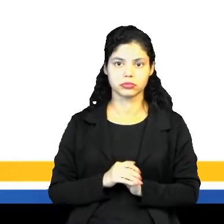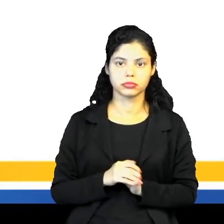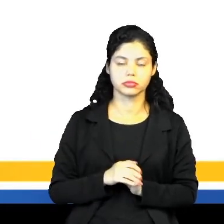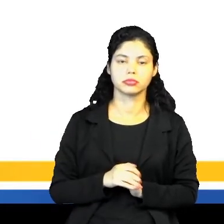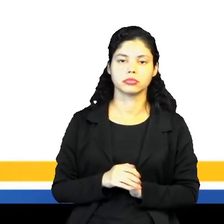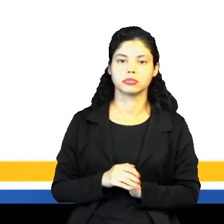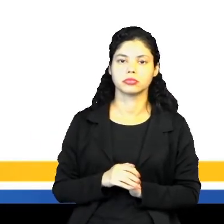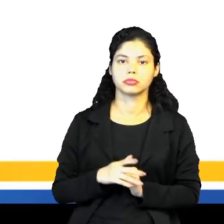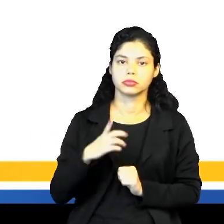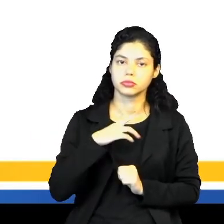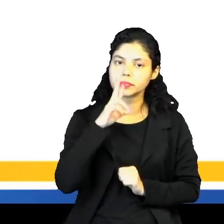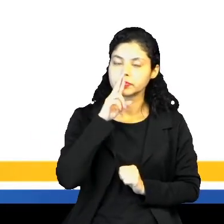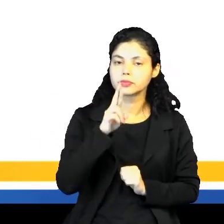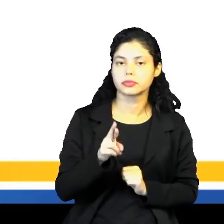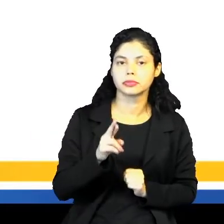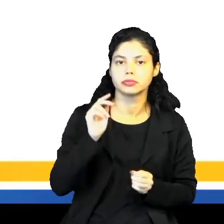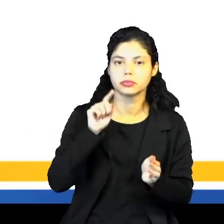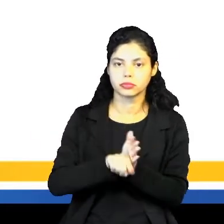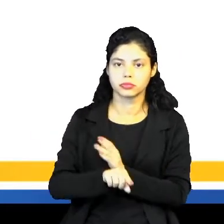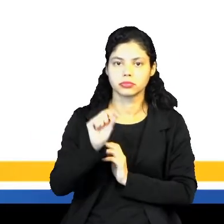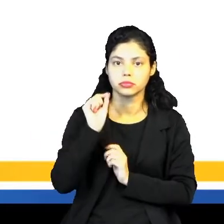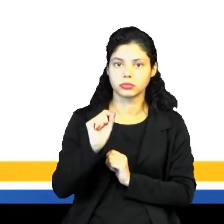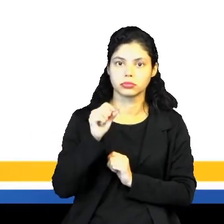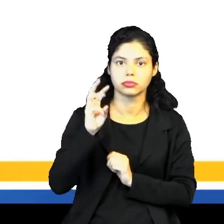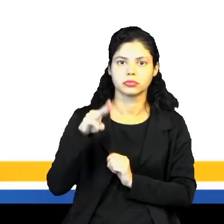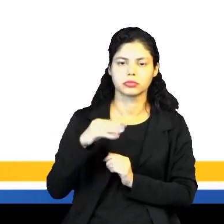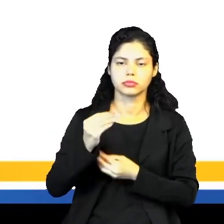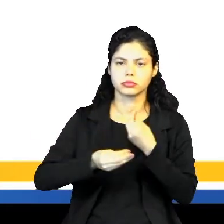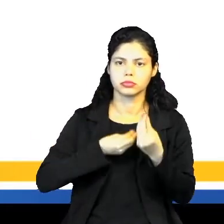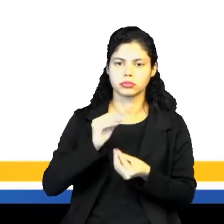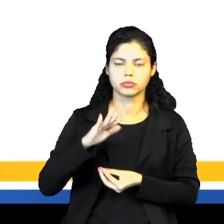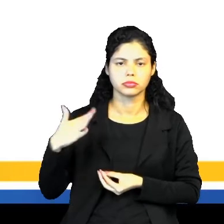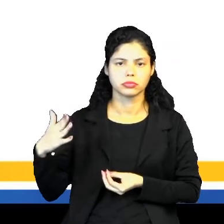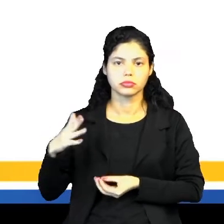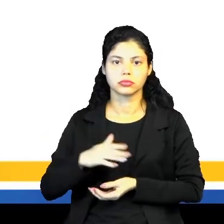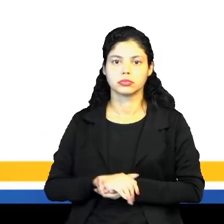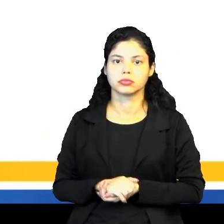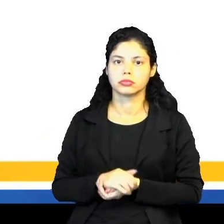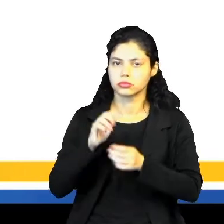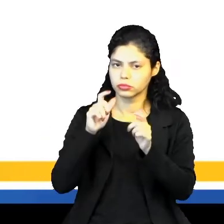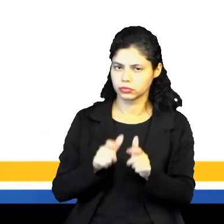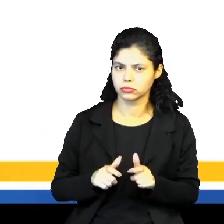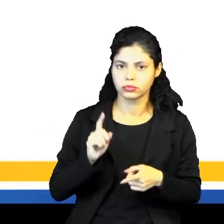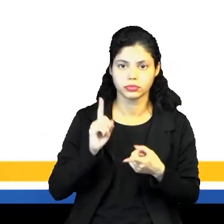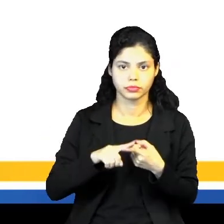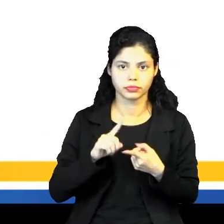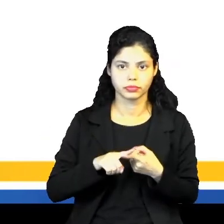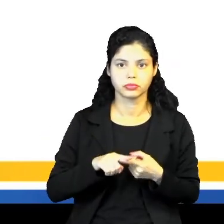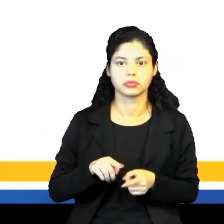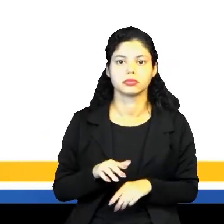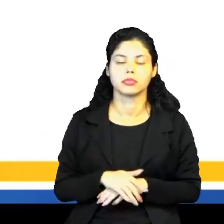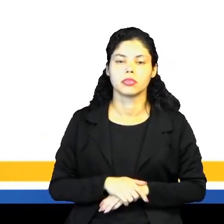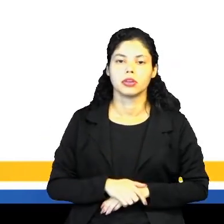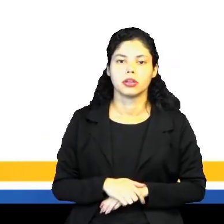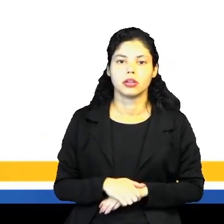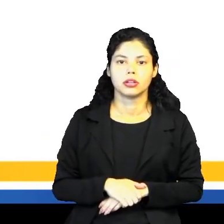se responde a essas questões. Que, quem, como, quando, donde e por quê, né?